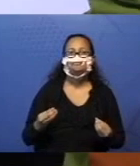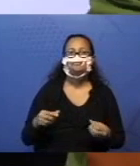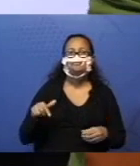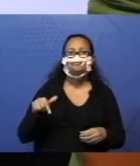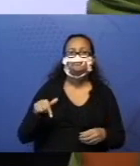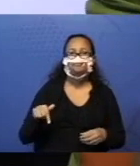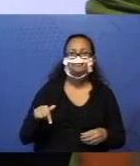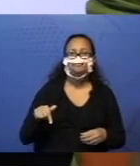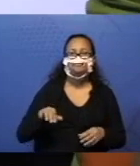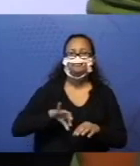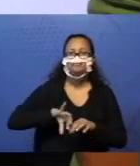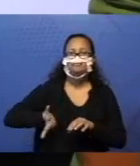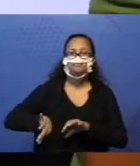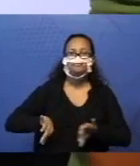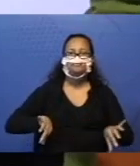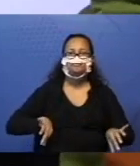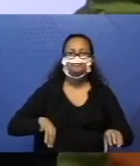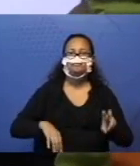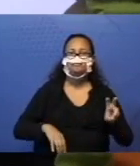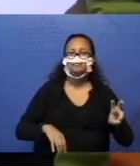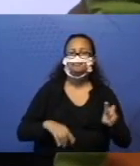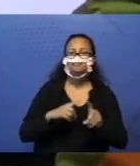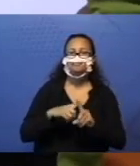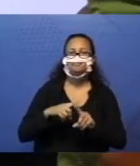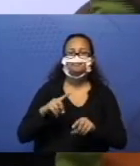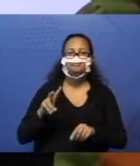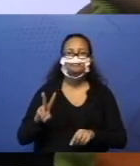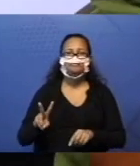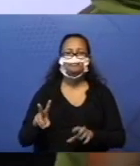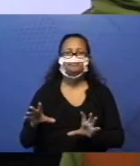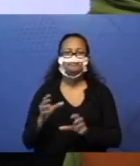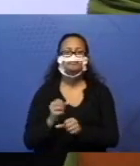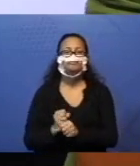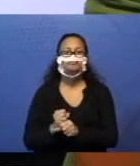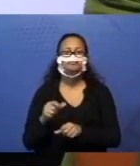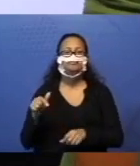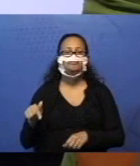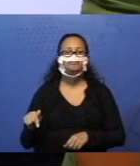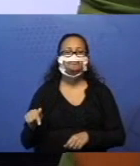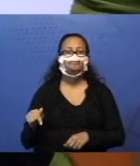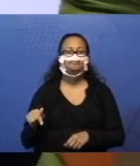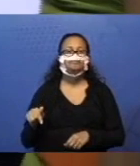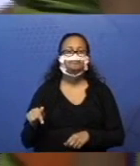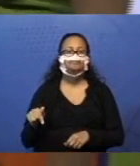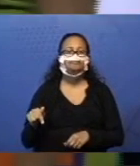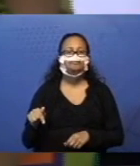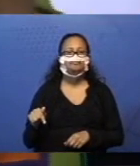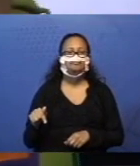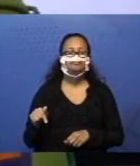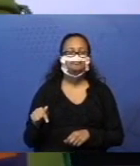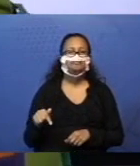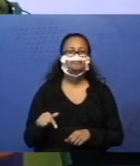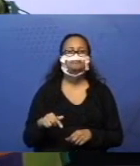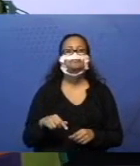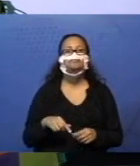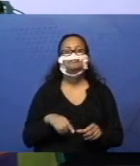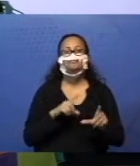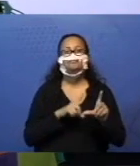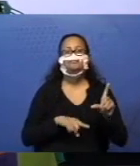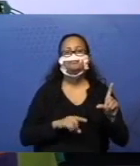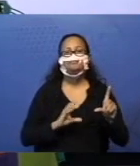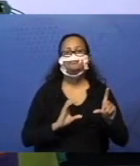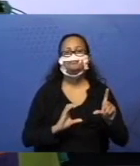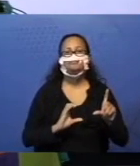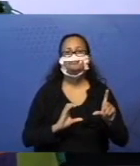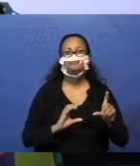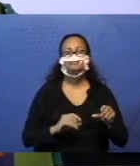Cinco mais dois. Certinho? Pode conferir aí que vai dar certo. Letra C. O